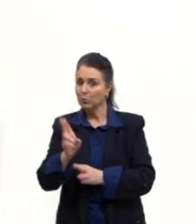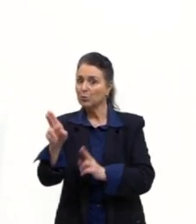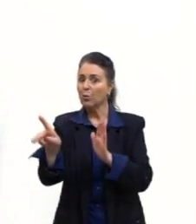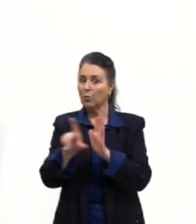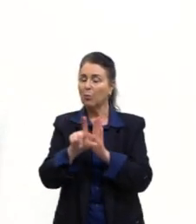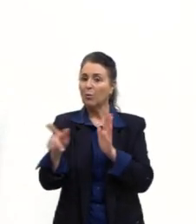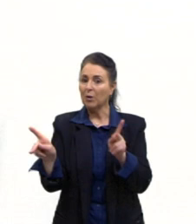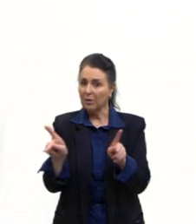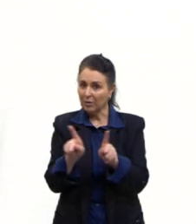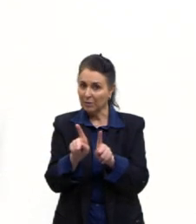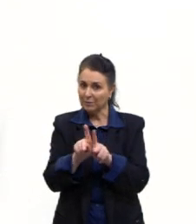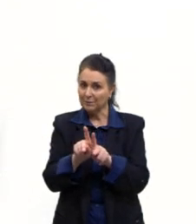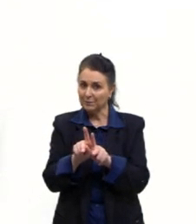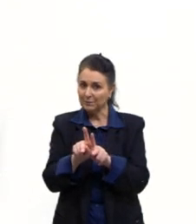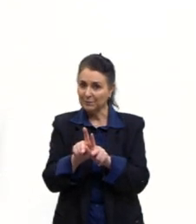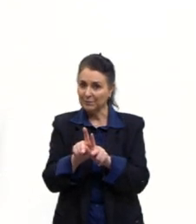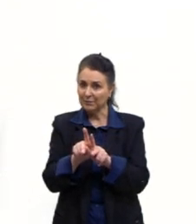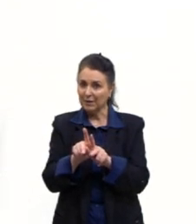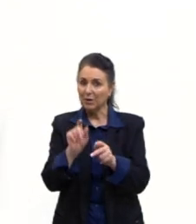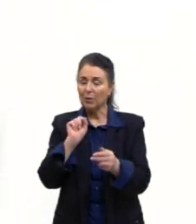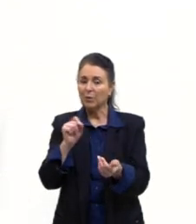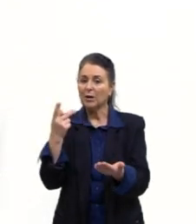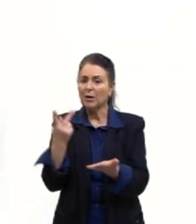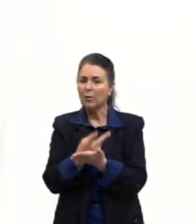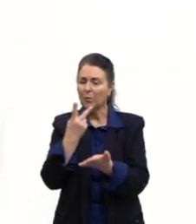passam de novo para a China, né? O que acontece?